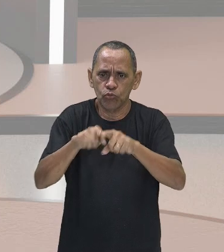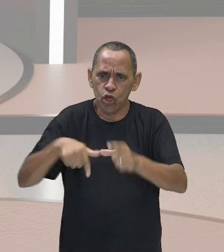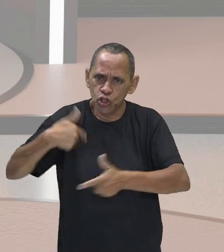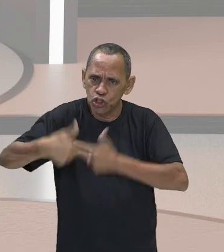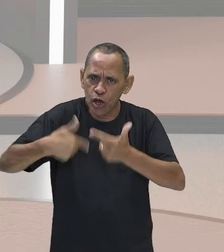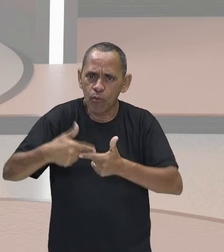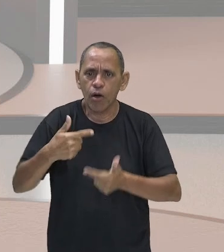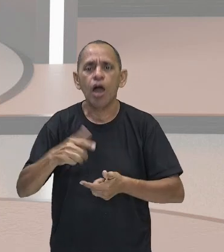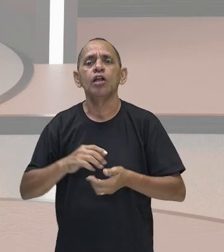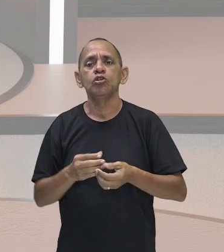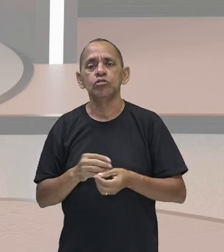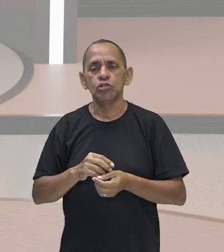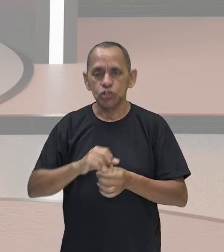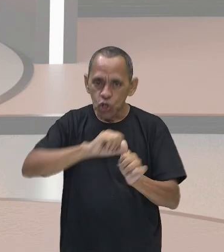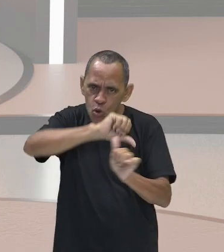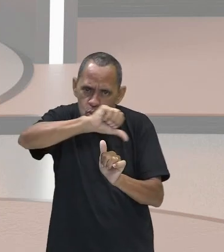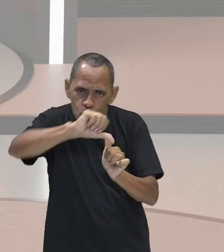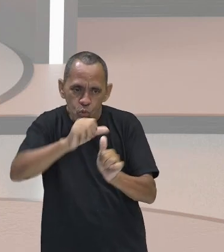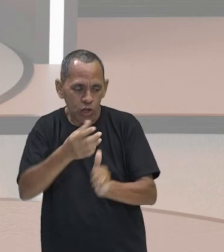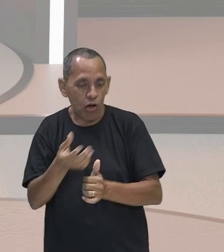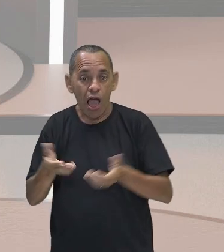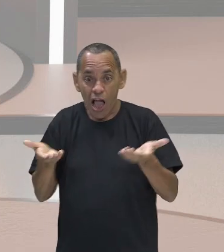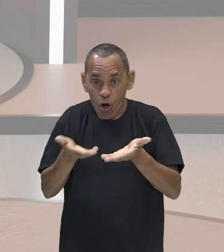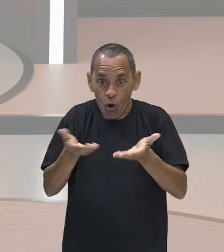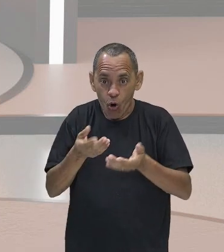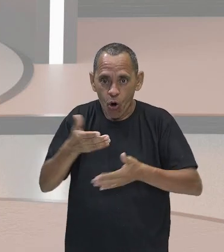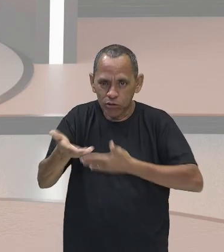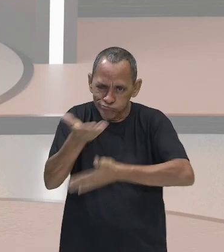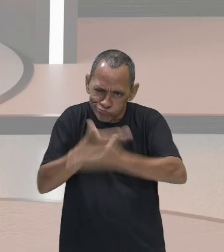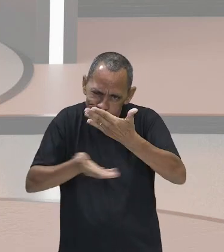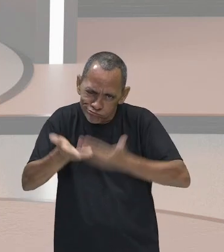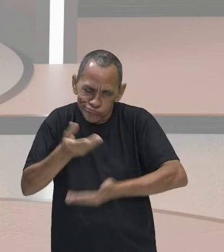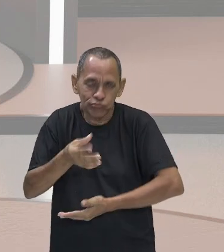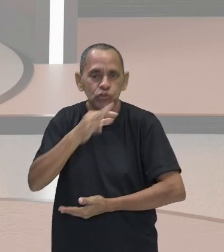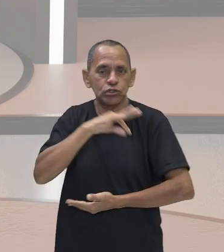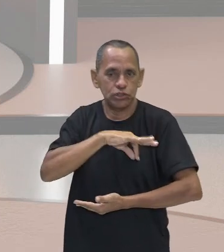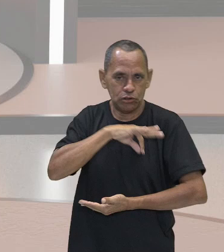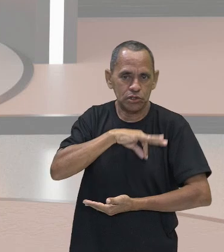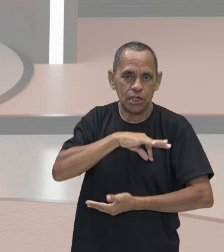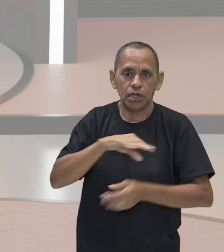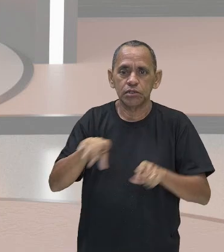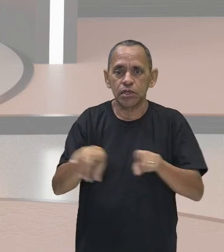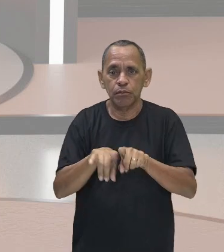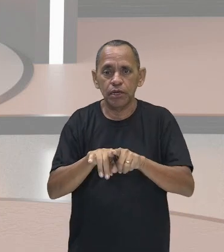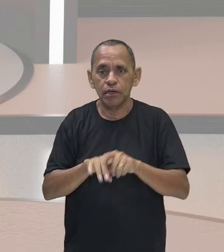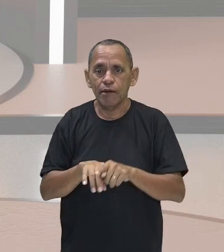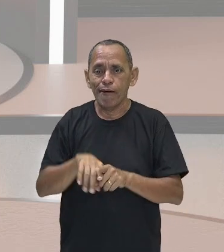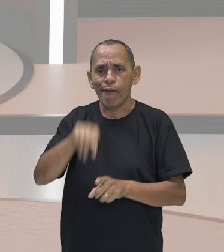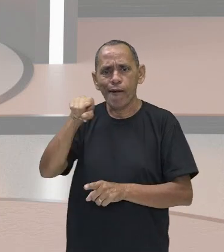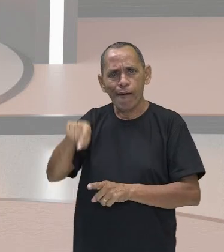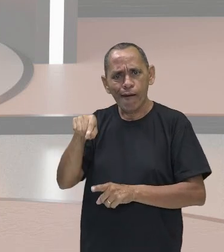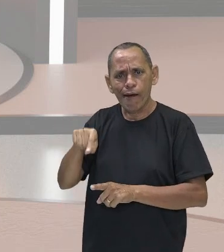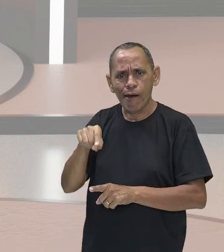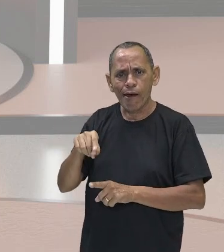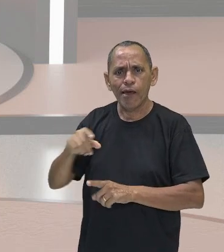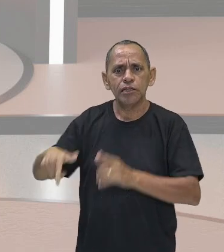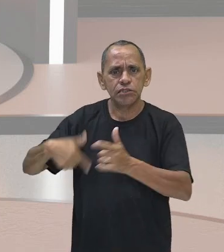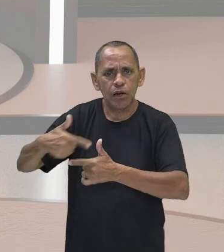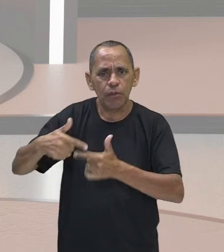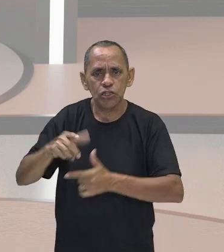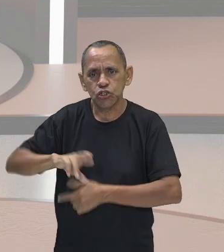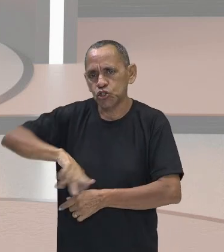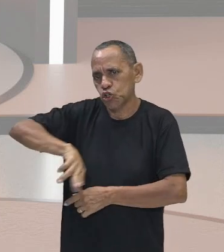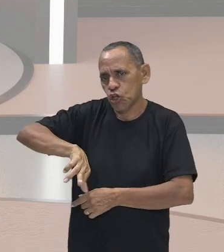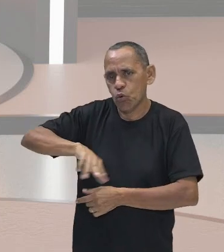nesse segundo momento, o trabalhador, ele não é mais dono, tá, gente, do produto final, não é